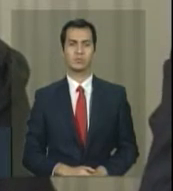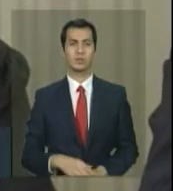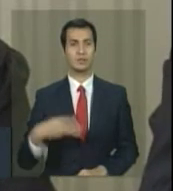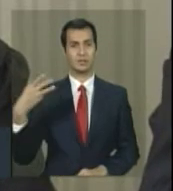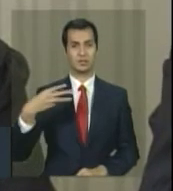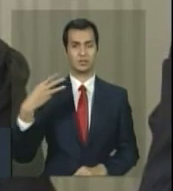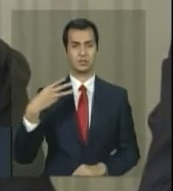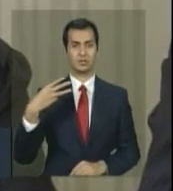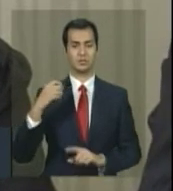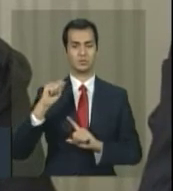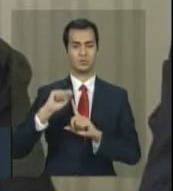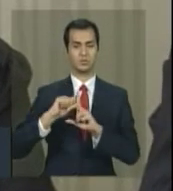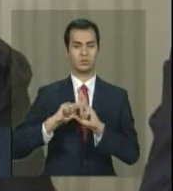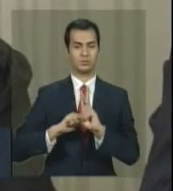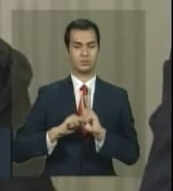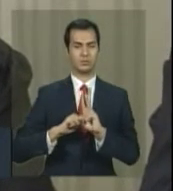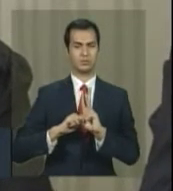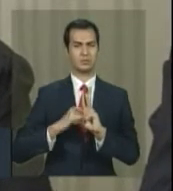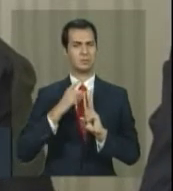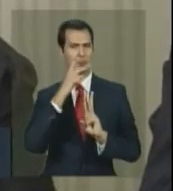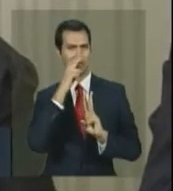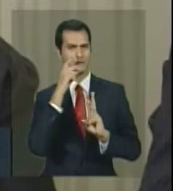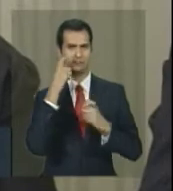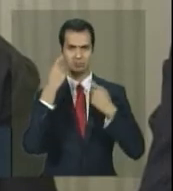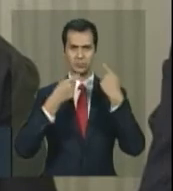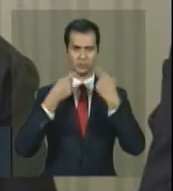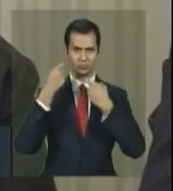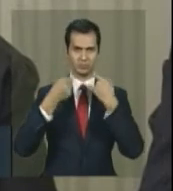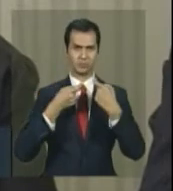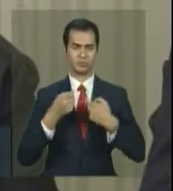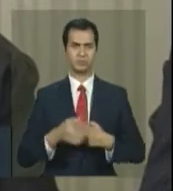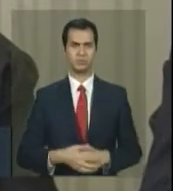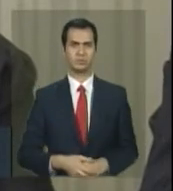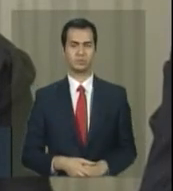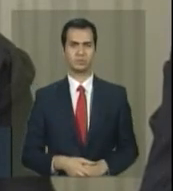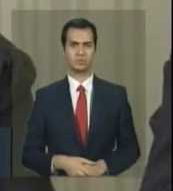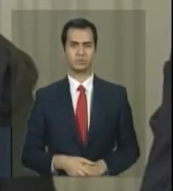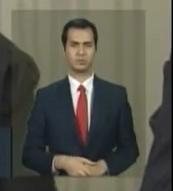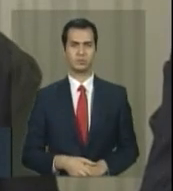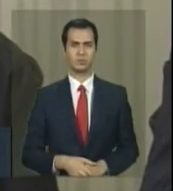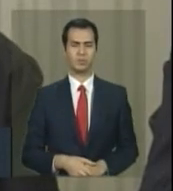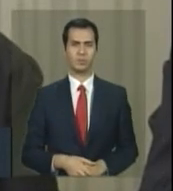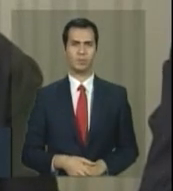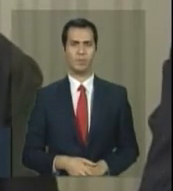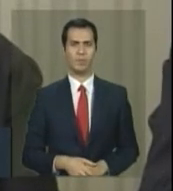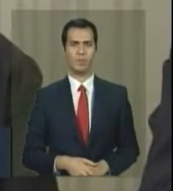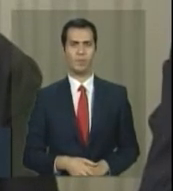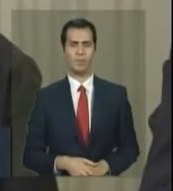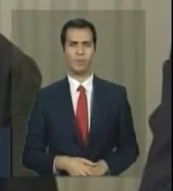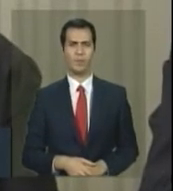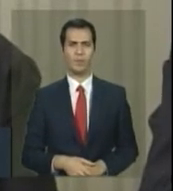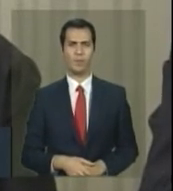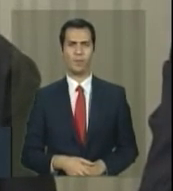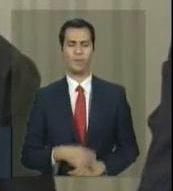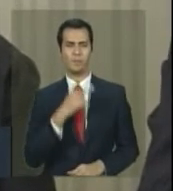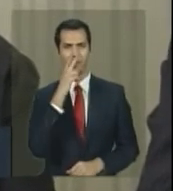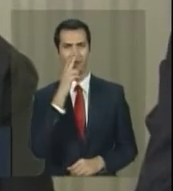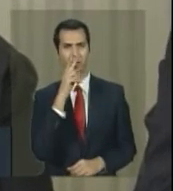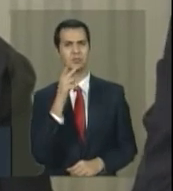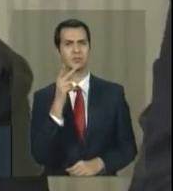trimestre, é uma coisa preocupante no sentido de ser uma pausa nesse movimento de inclusão.